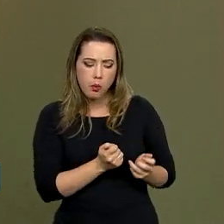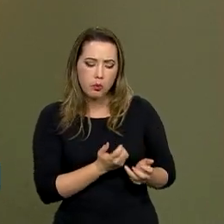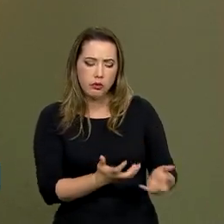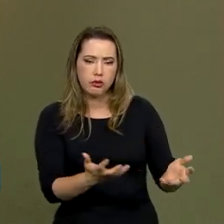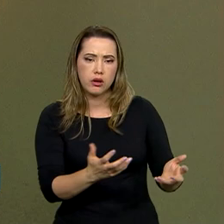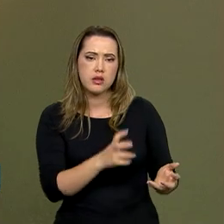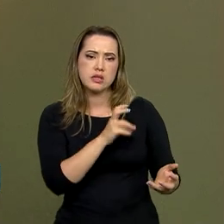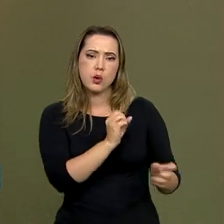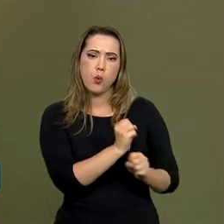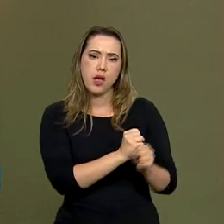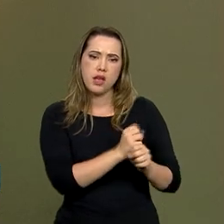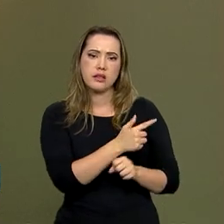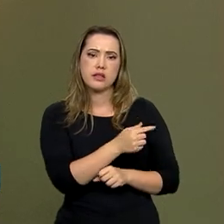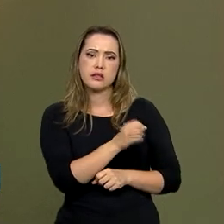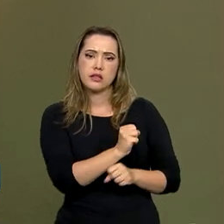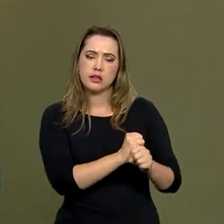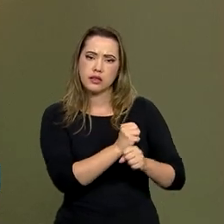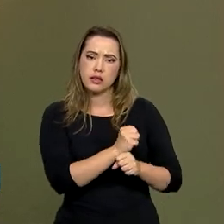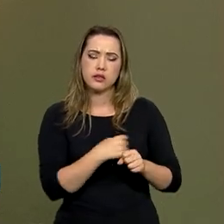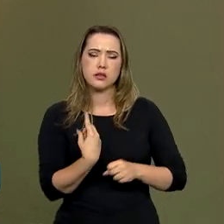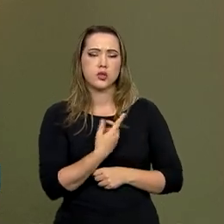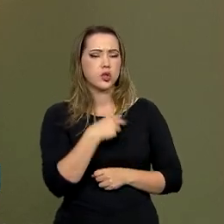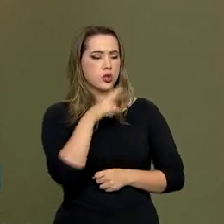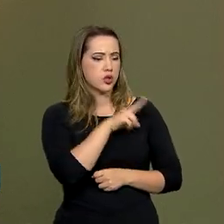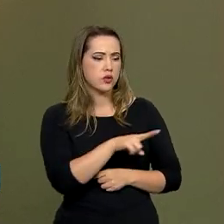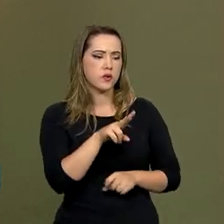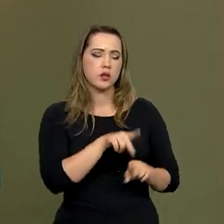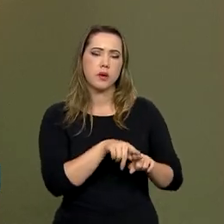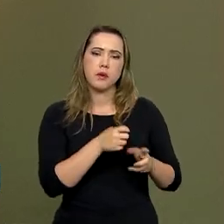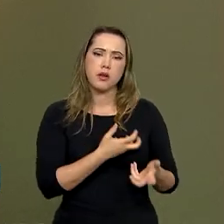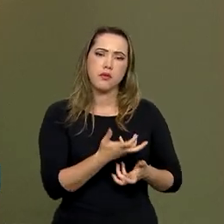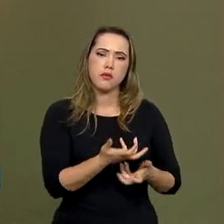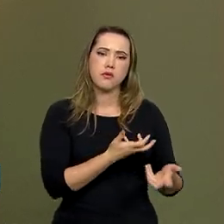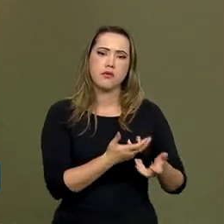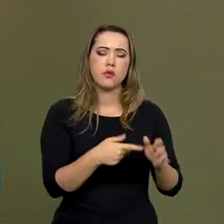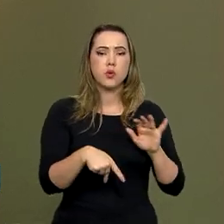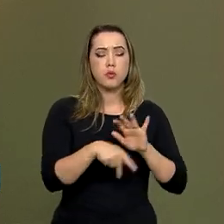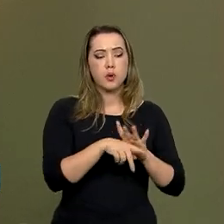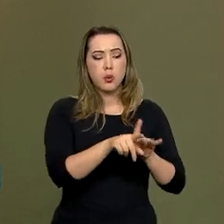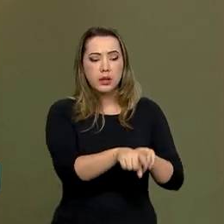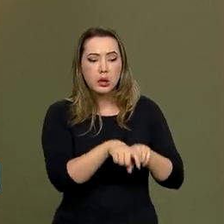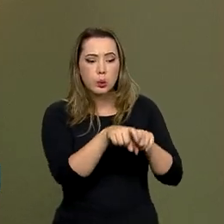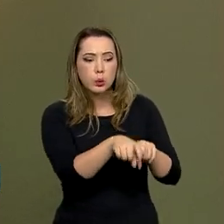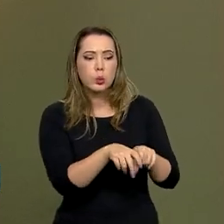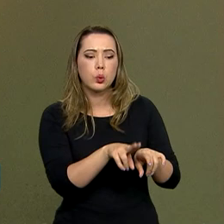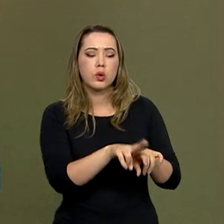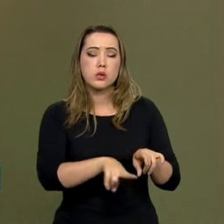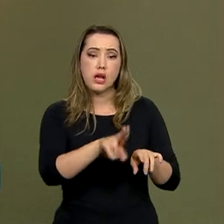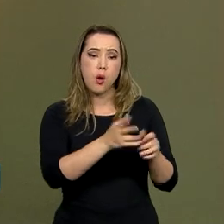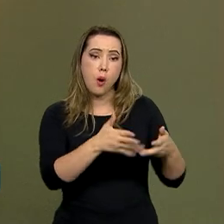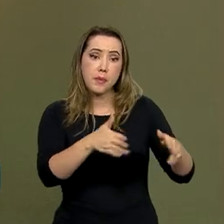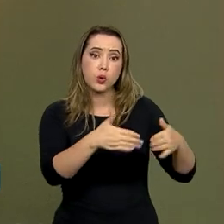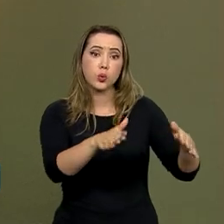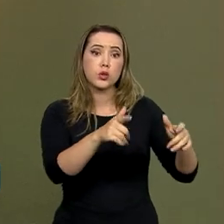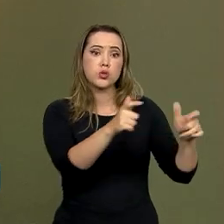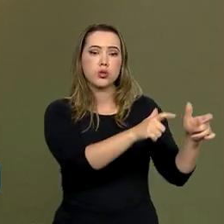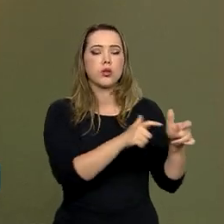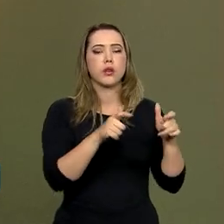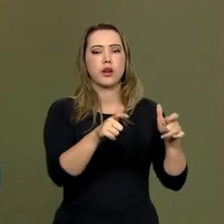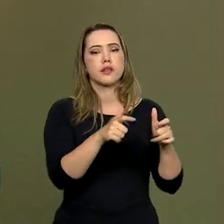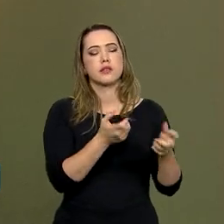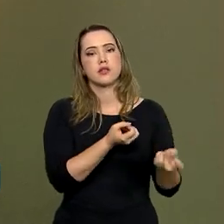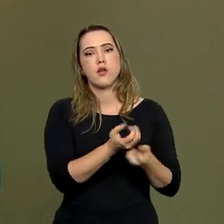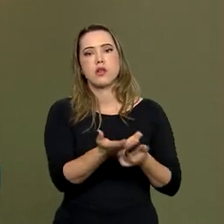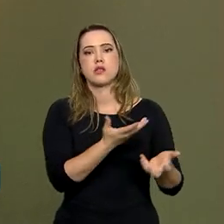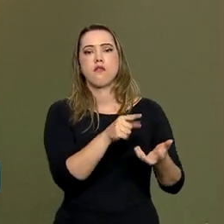anos, nós começamos a ver também o fogo associado à produção agrícola, ou à abertura de áreas. Então, esse é um fogo